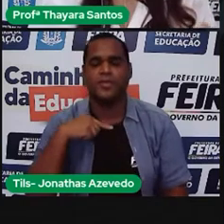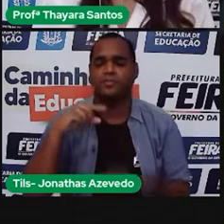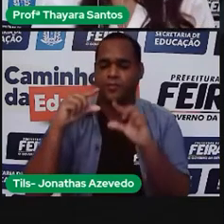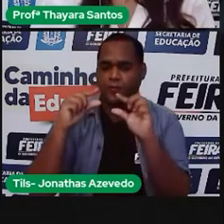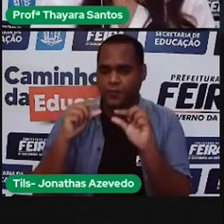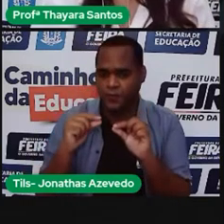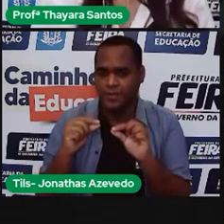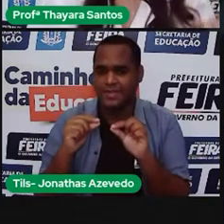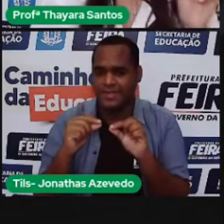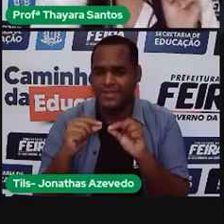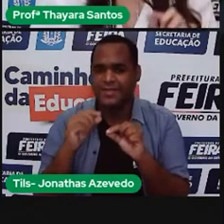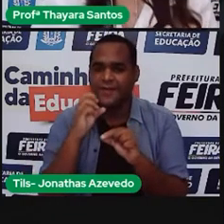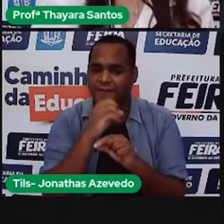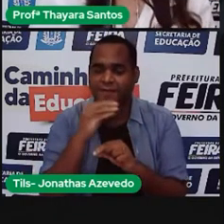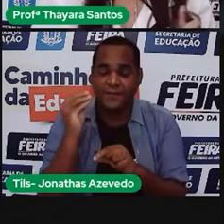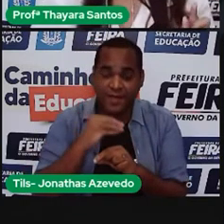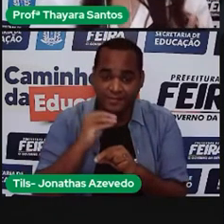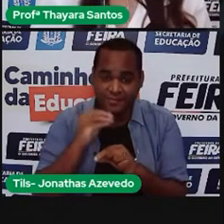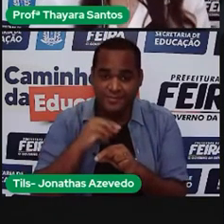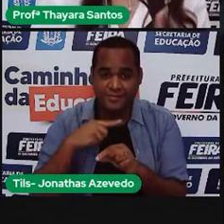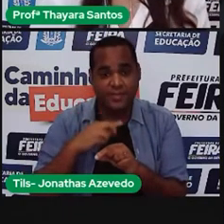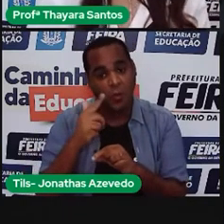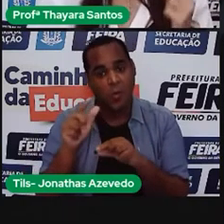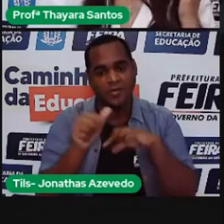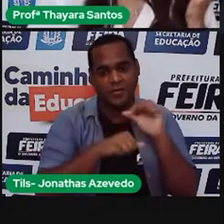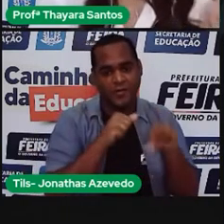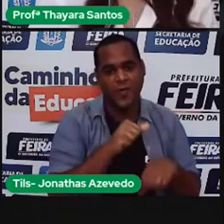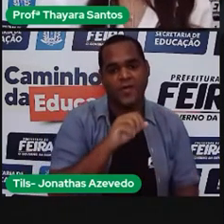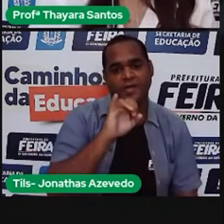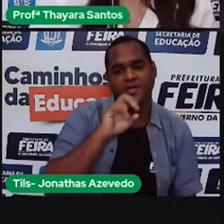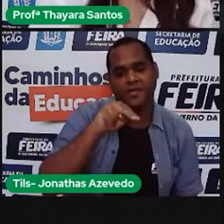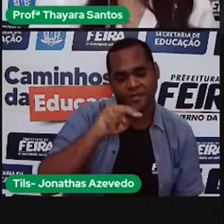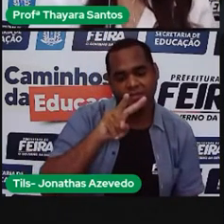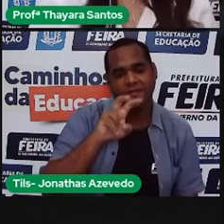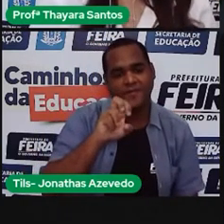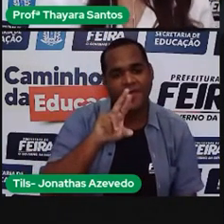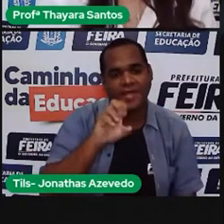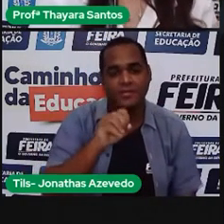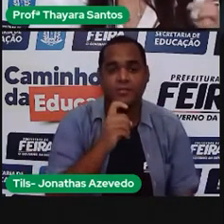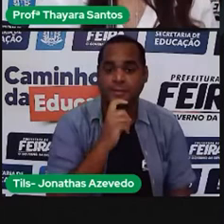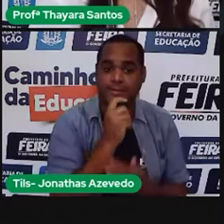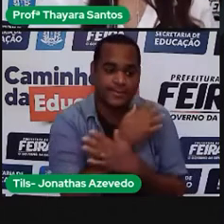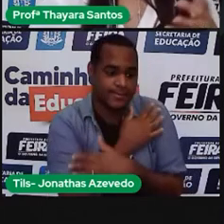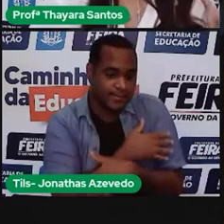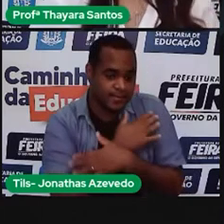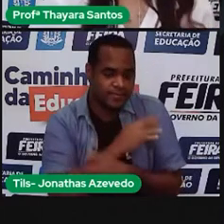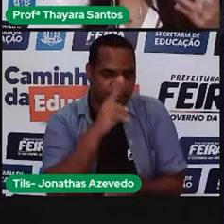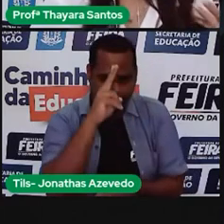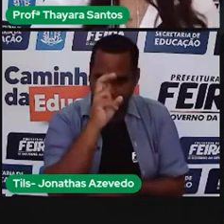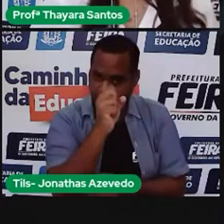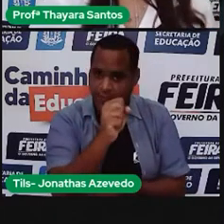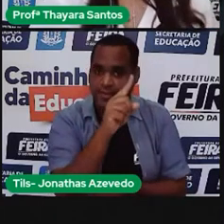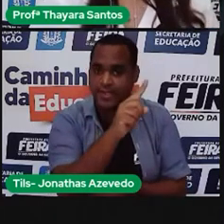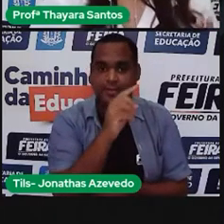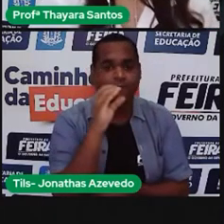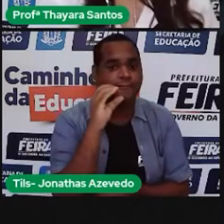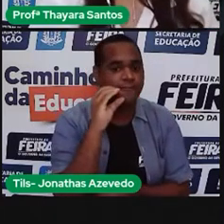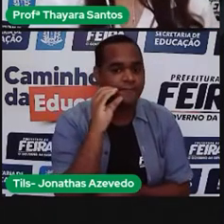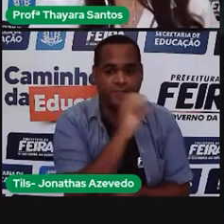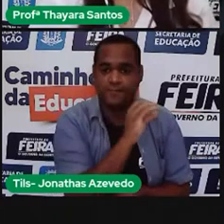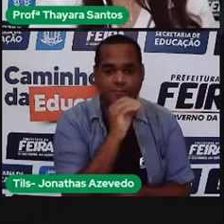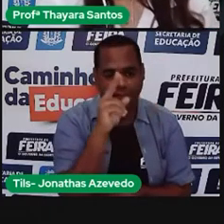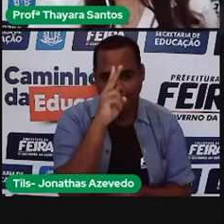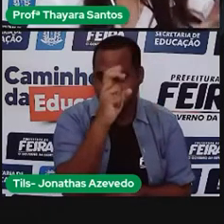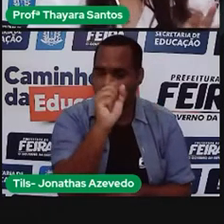fica menos potente. Se eu coloco ele na posição inverno, eu vou ter um gasto maior de energia, porque ele vai estar mais potente. Então,